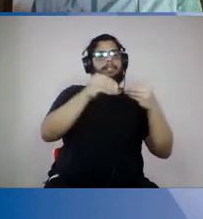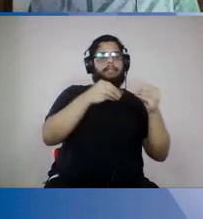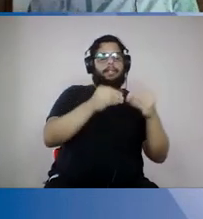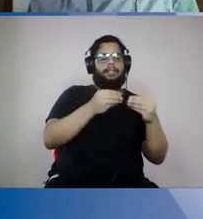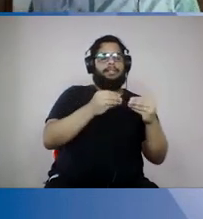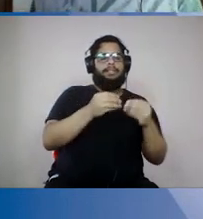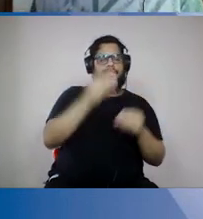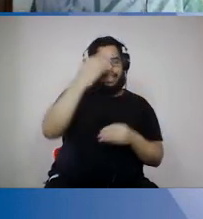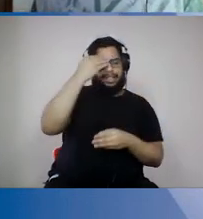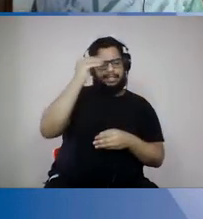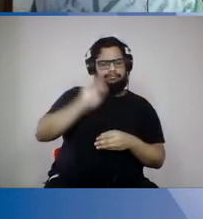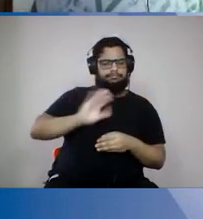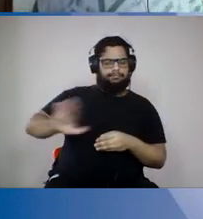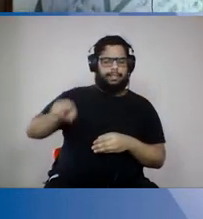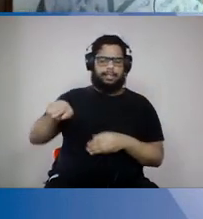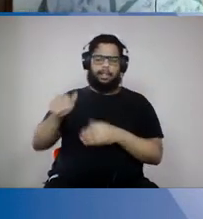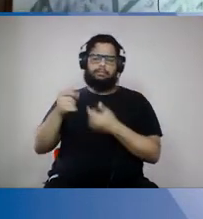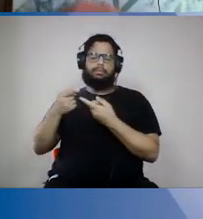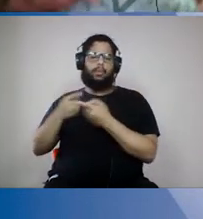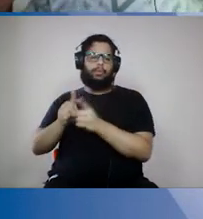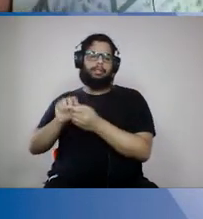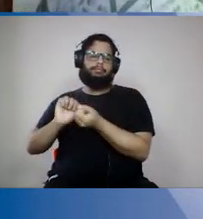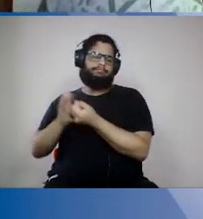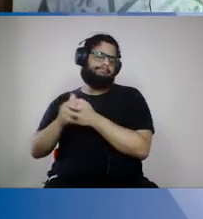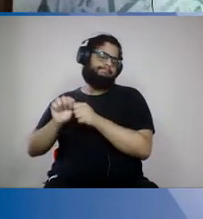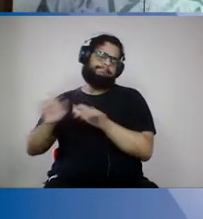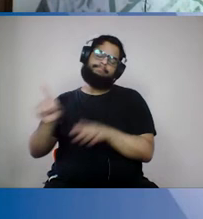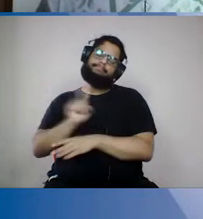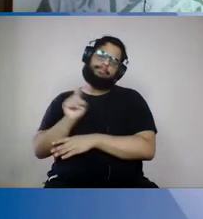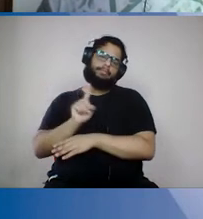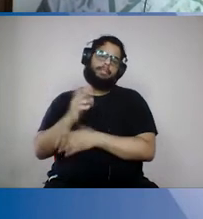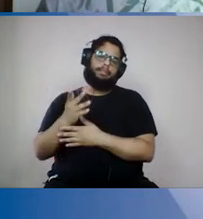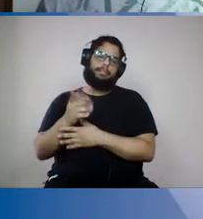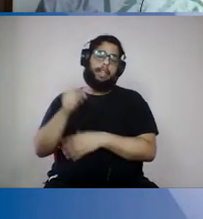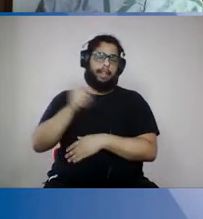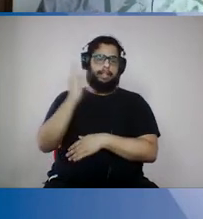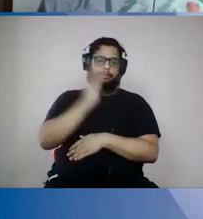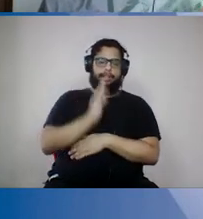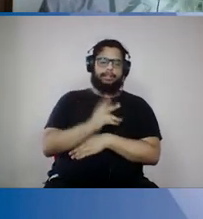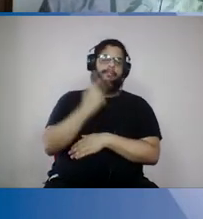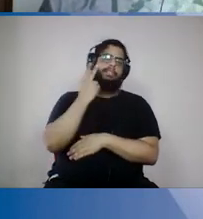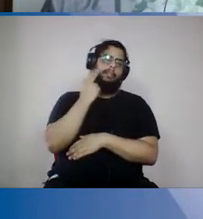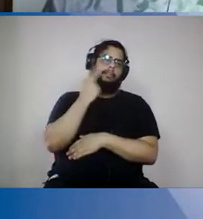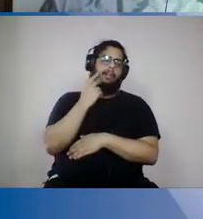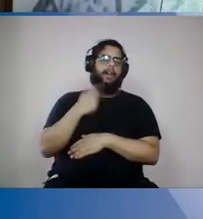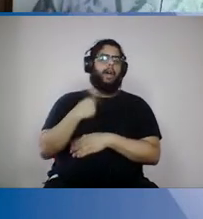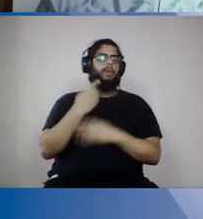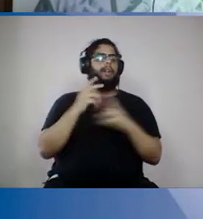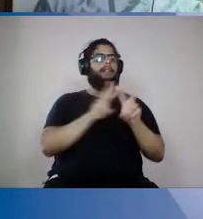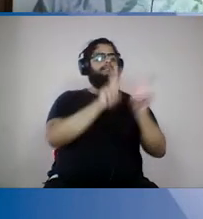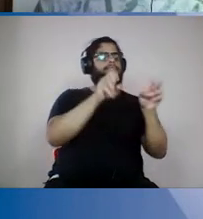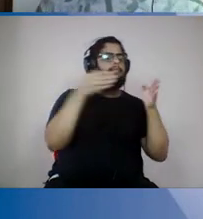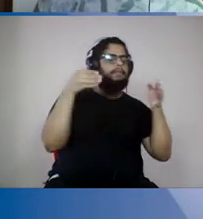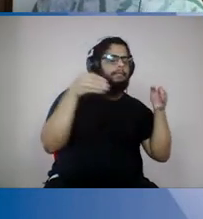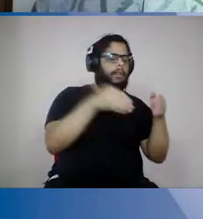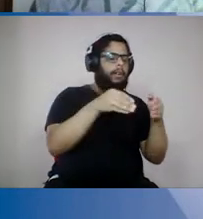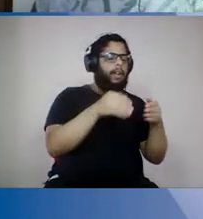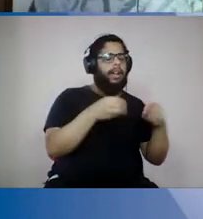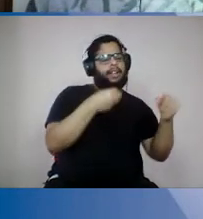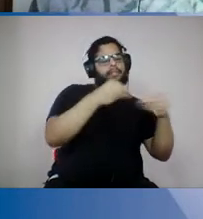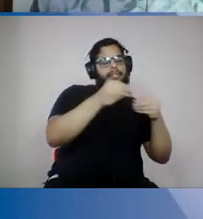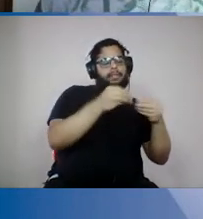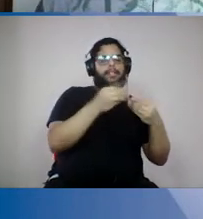conversar sobre combate à pandemia, e a gente tem adotado muito isso no Brasil de uma maneira geral, a gente conversa muito sobre flexibilização de atividades,